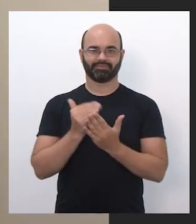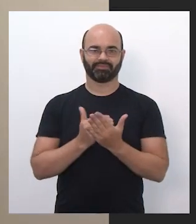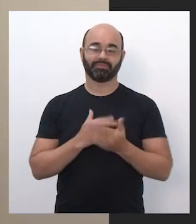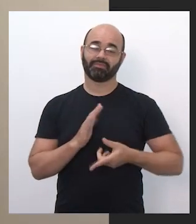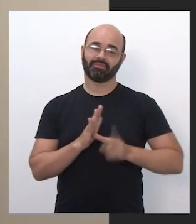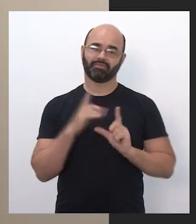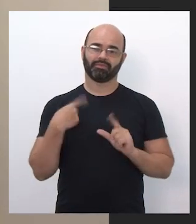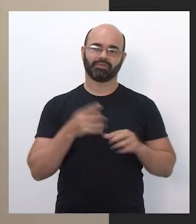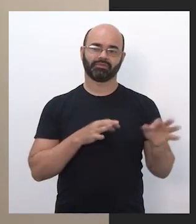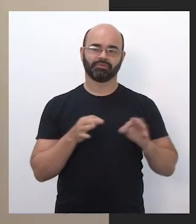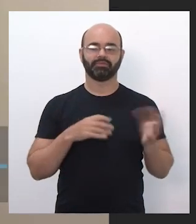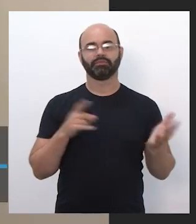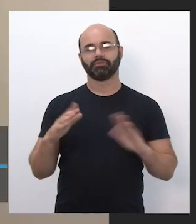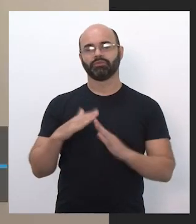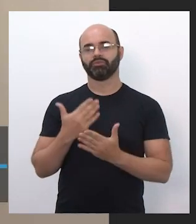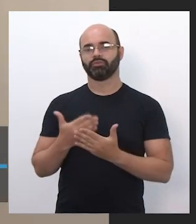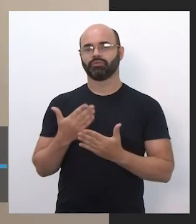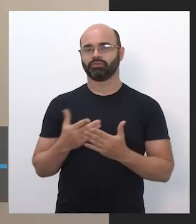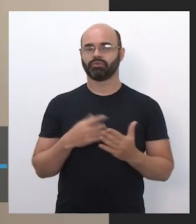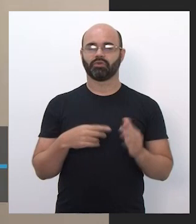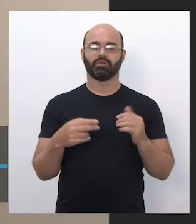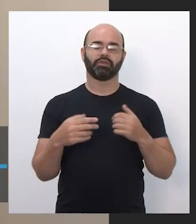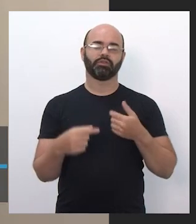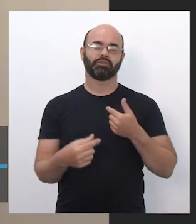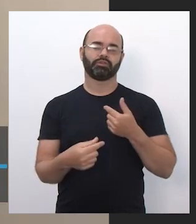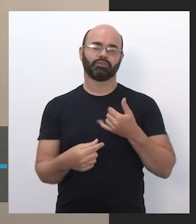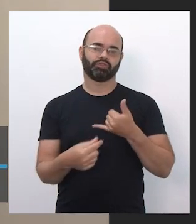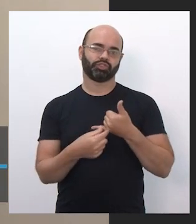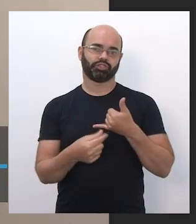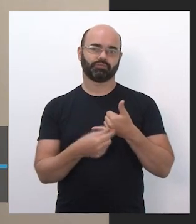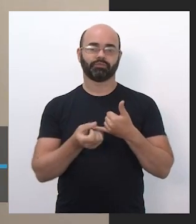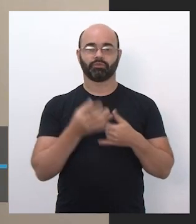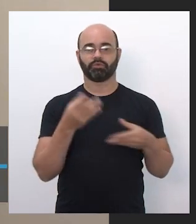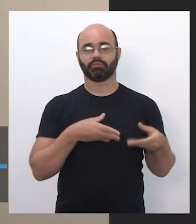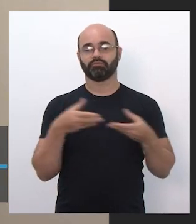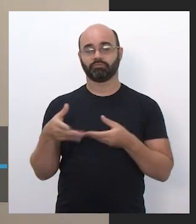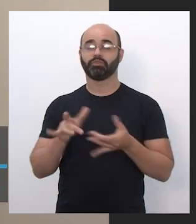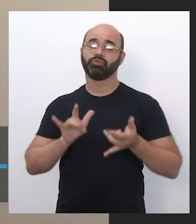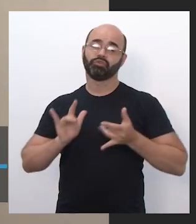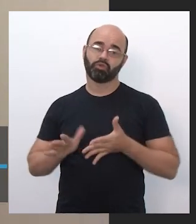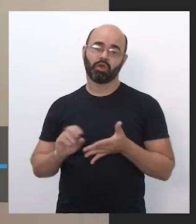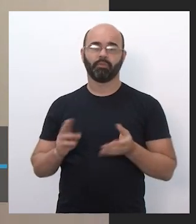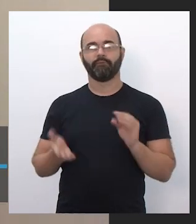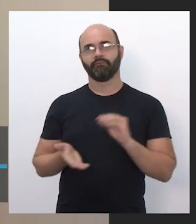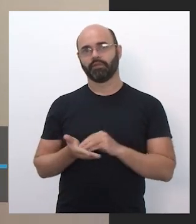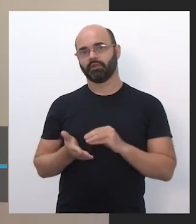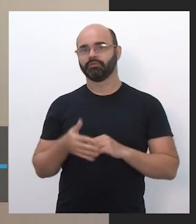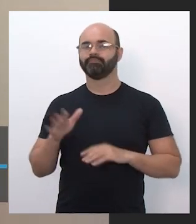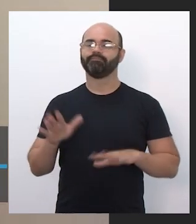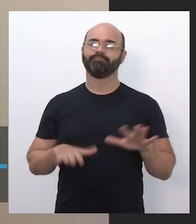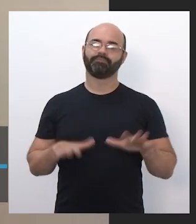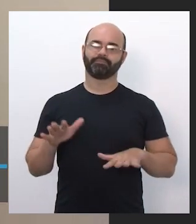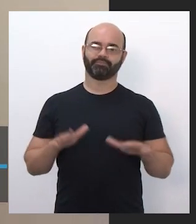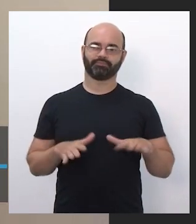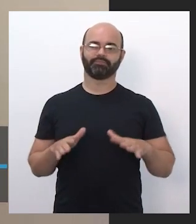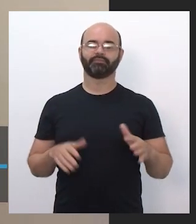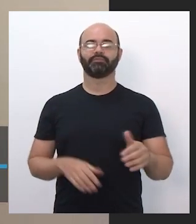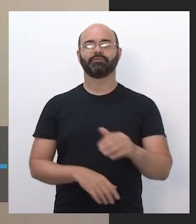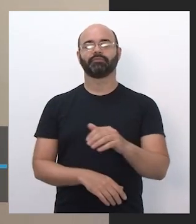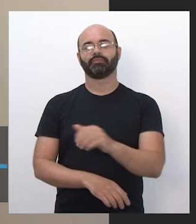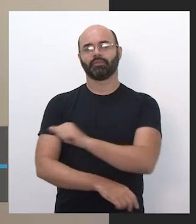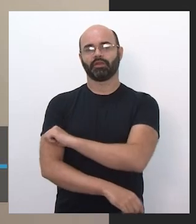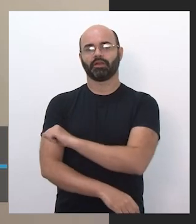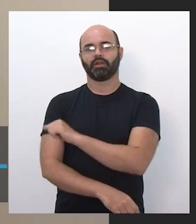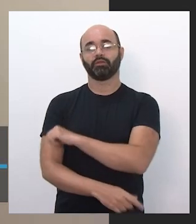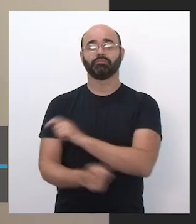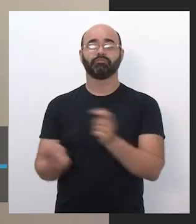escola vai receber uma quantidade de chips, pode ser que sobre, pode ser que falte, dependendo dos alunos aptos e dos alunos que vão